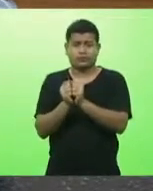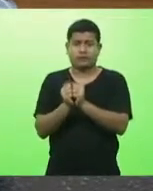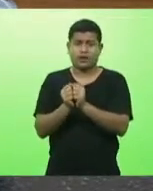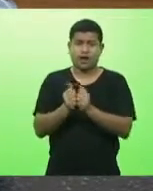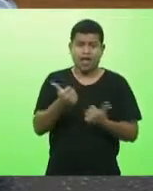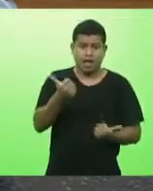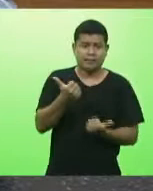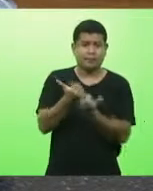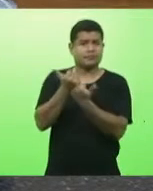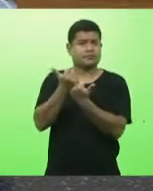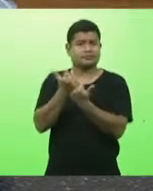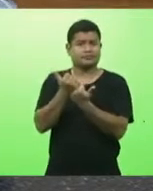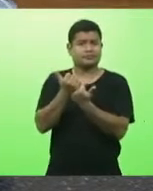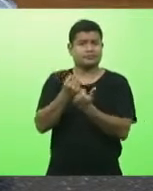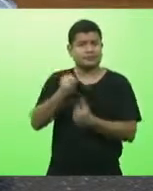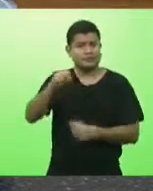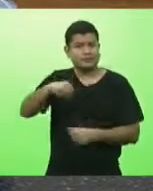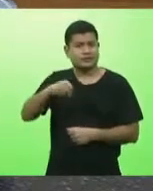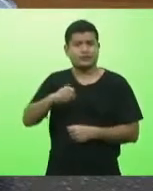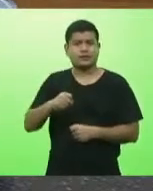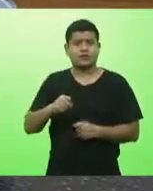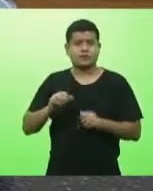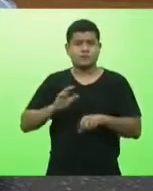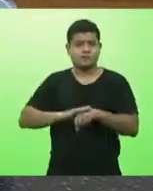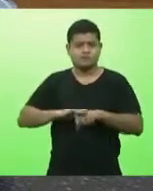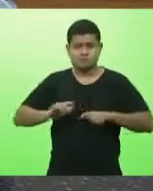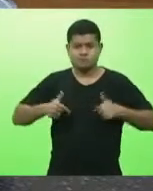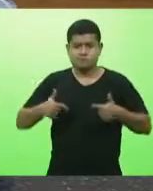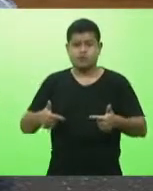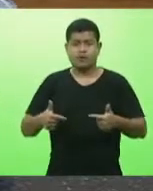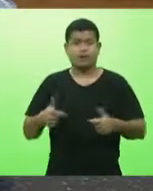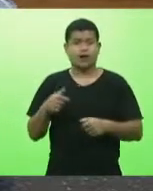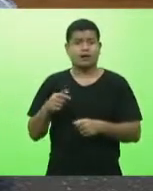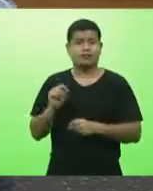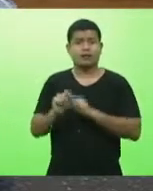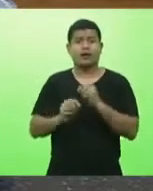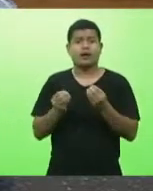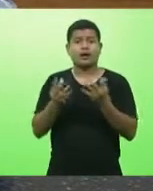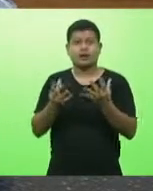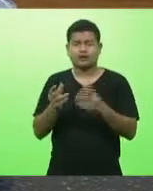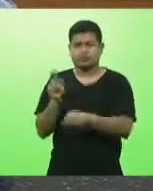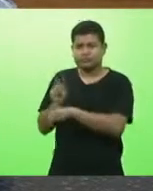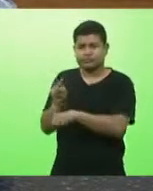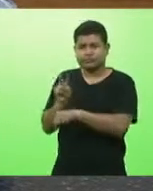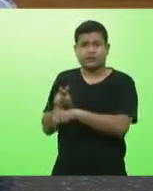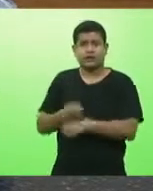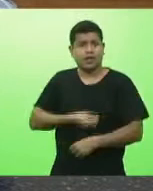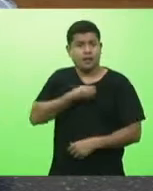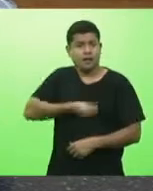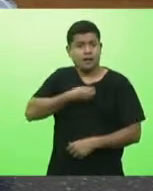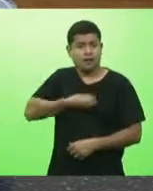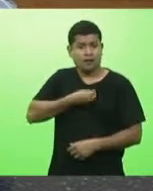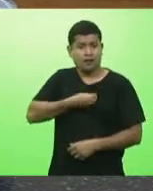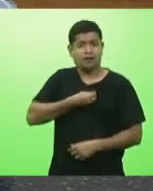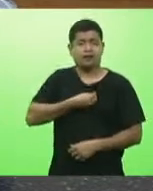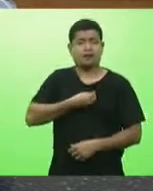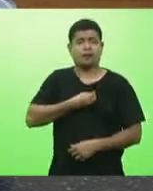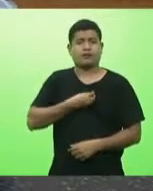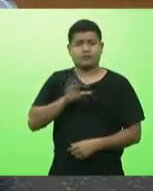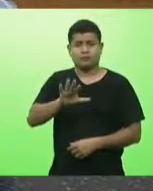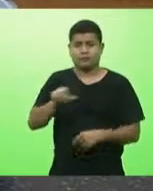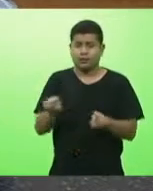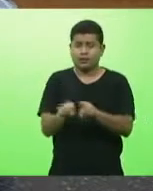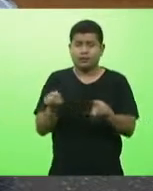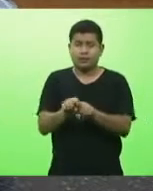sim iniciativas que venham na proteção da vida mas também na